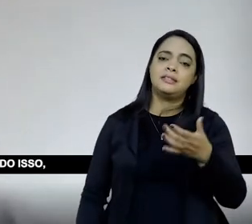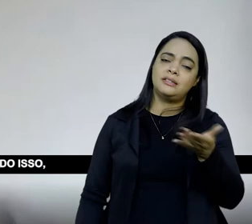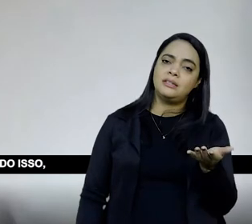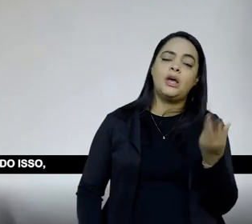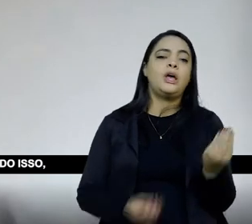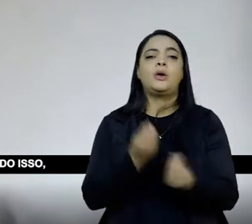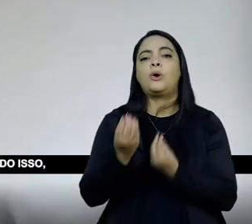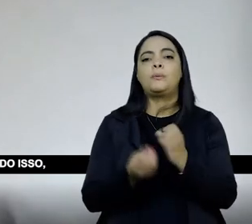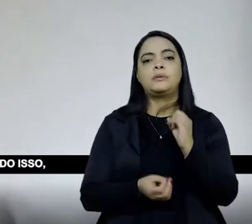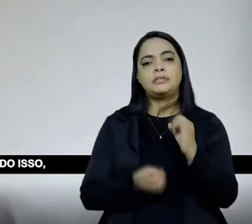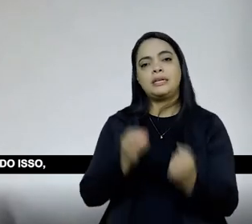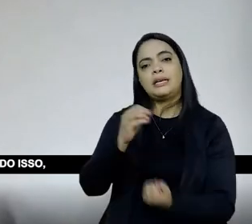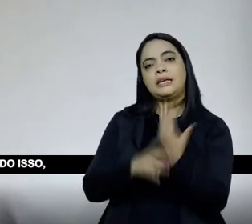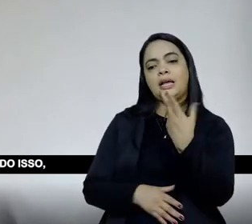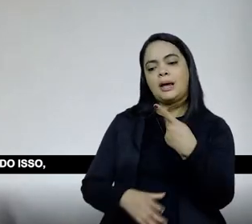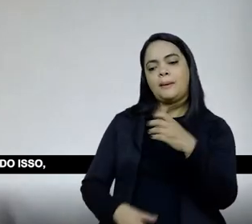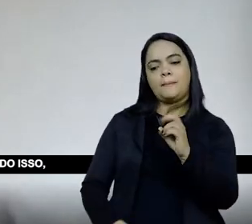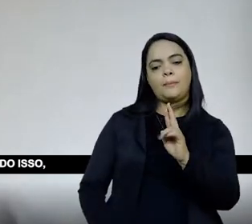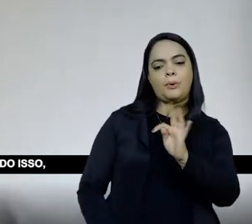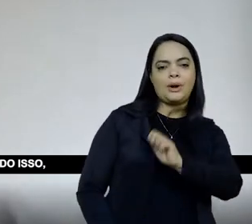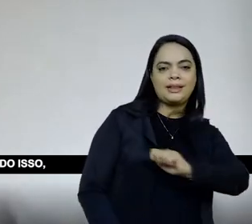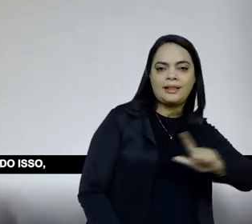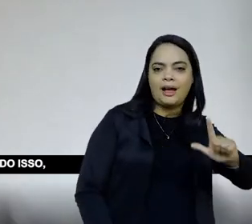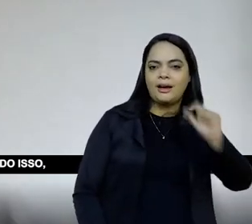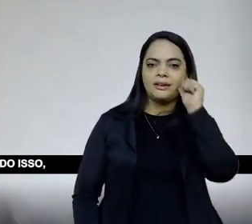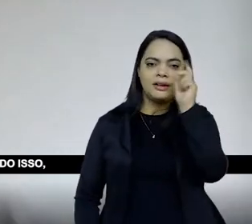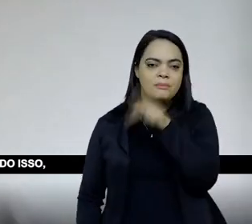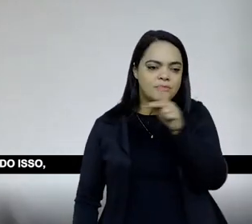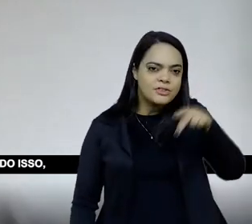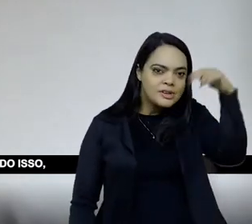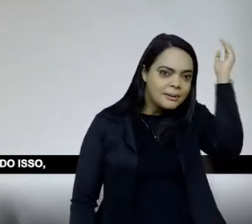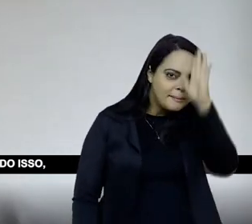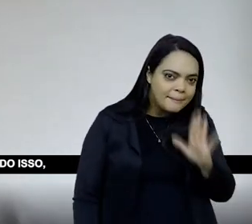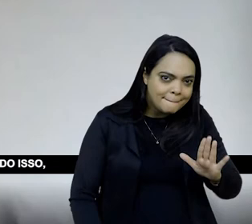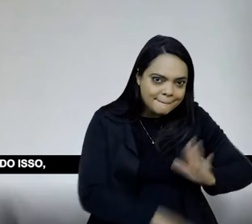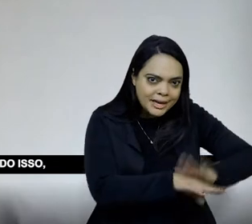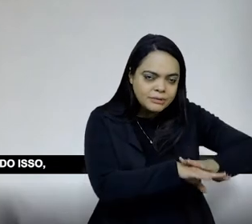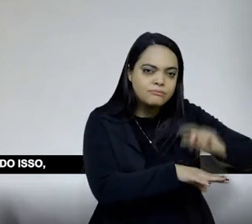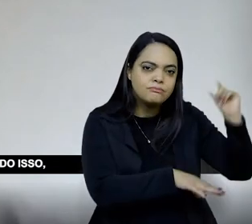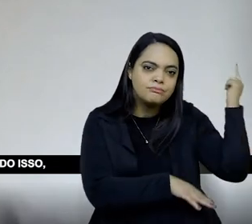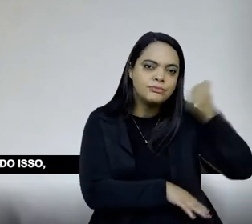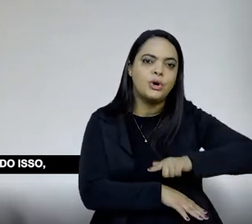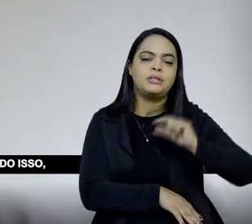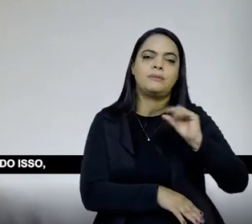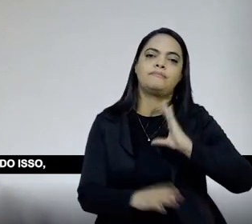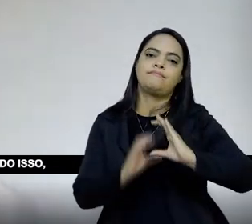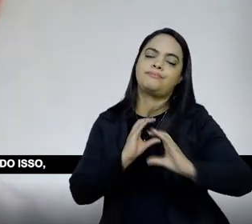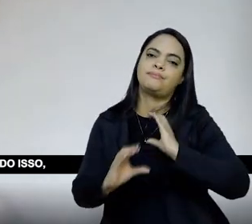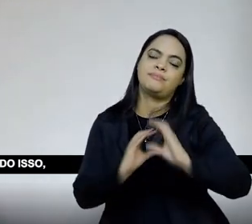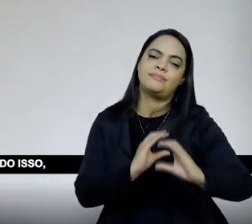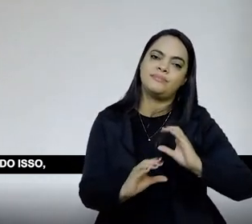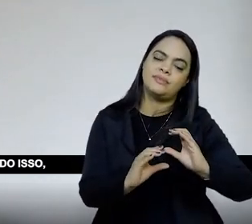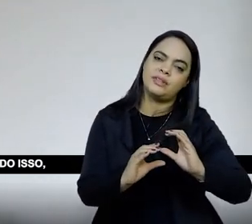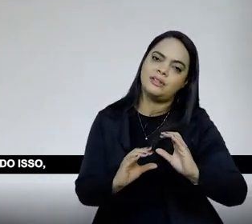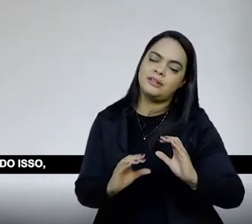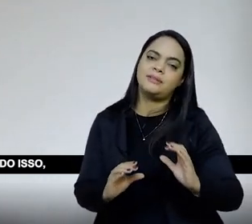portal em que as professoras brasileiras possam comunicar, né, e veja, e tem muitos lugares